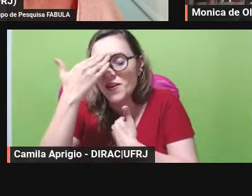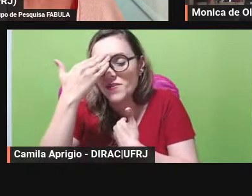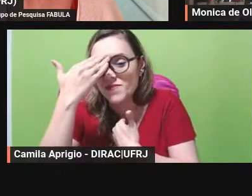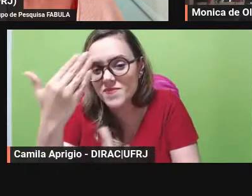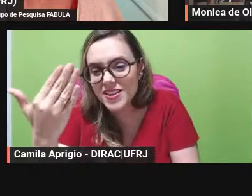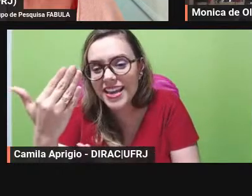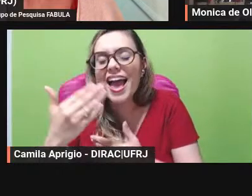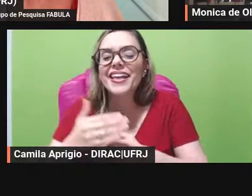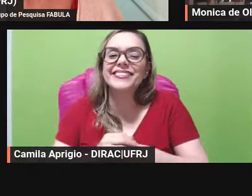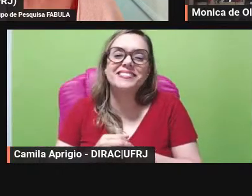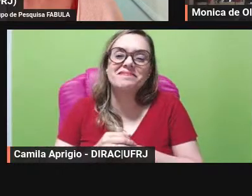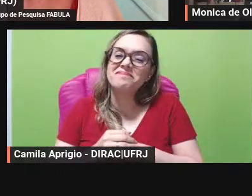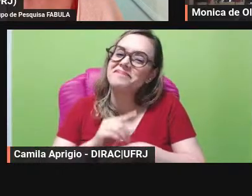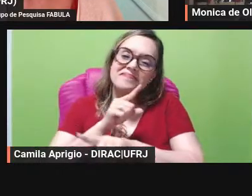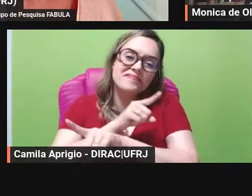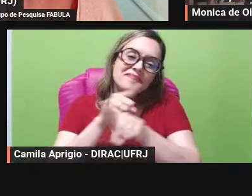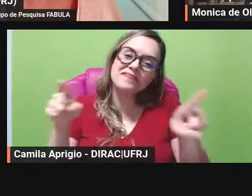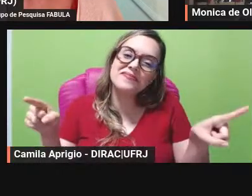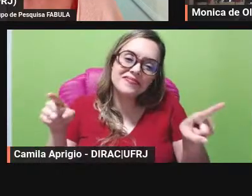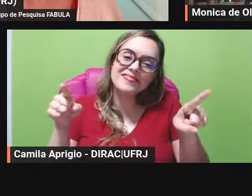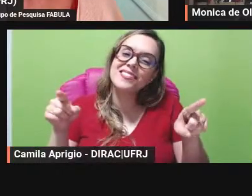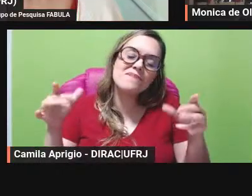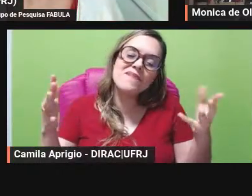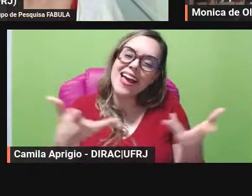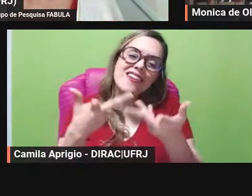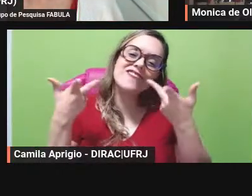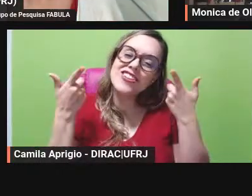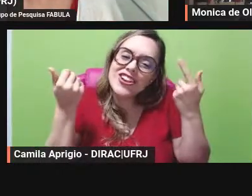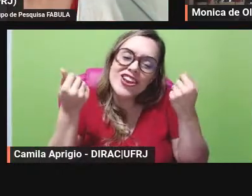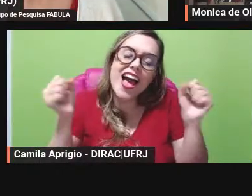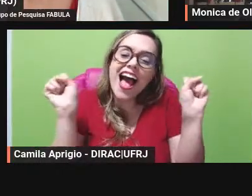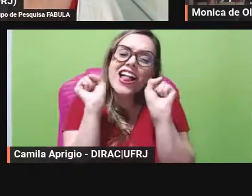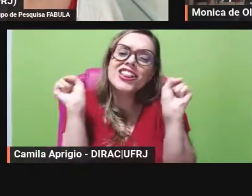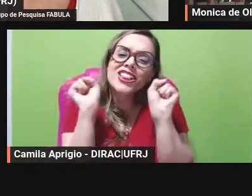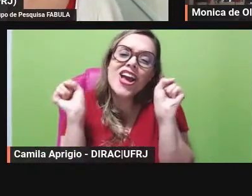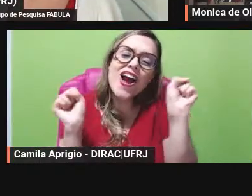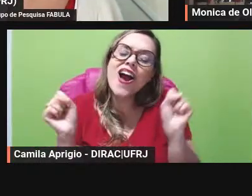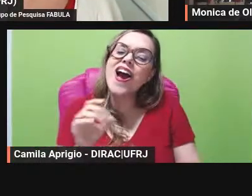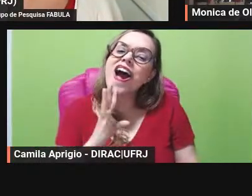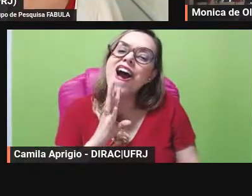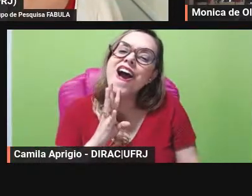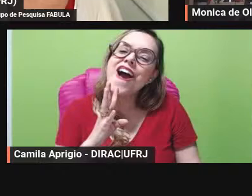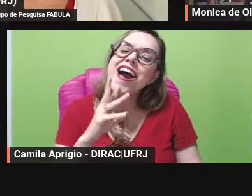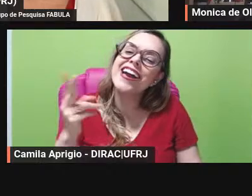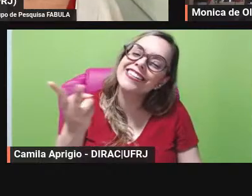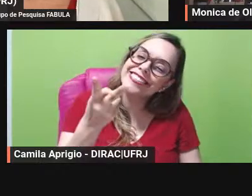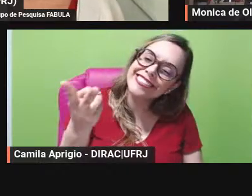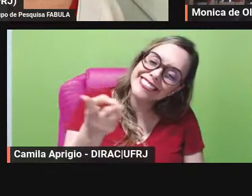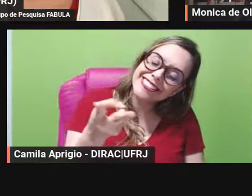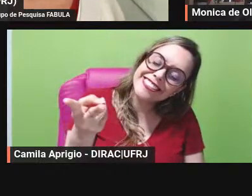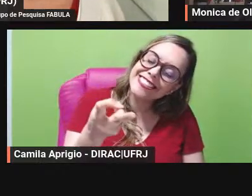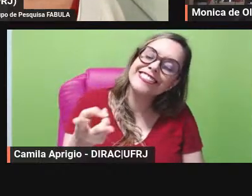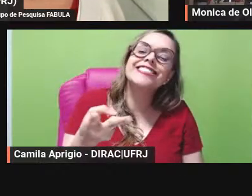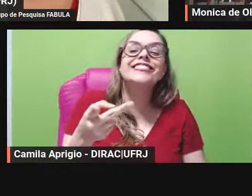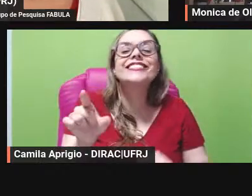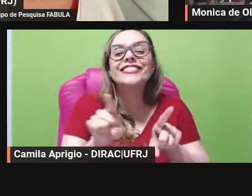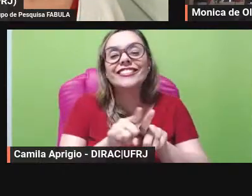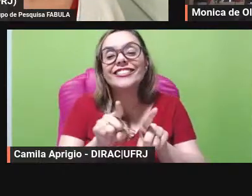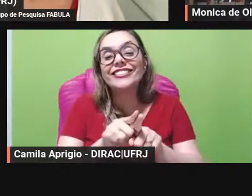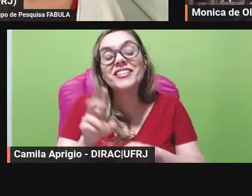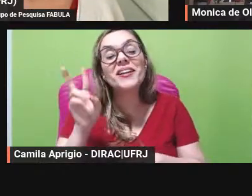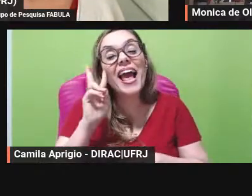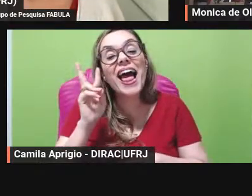vocês são maravilhosas eu adorei conhecer vocês duas não é e adorei estar com você viu